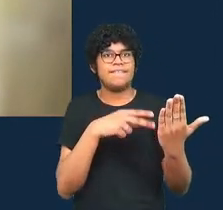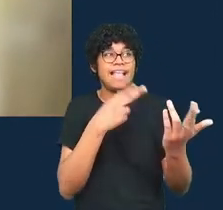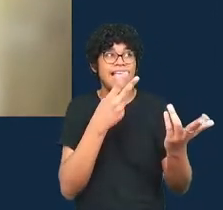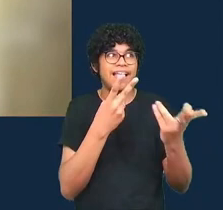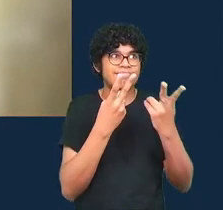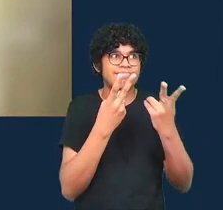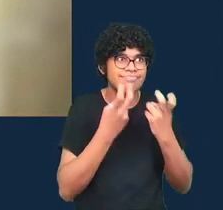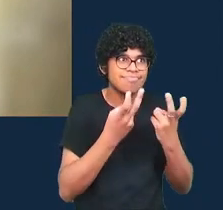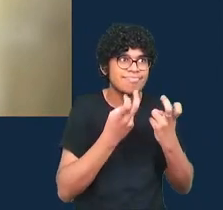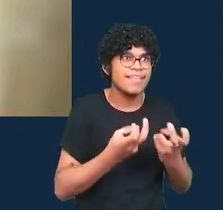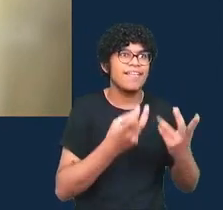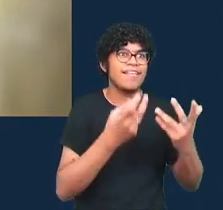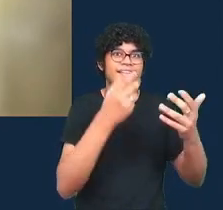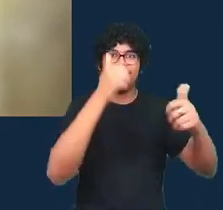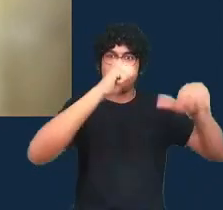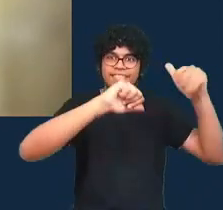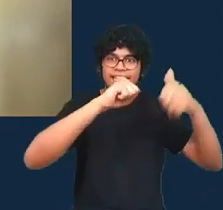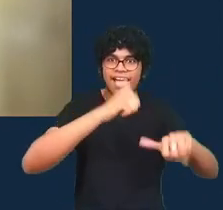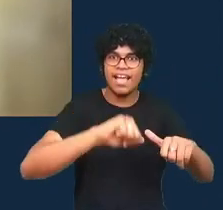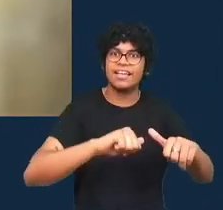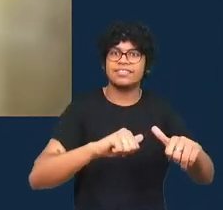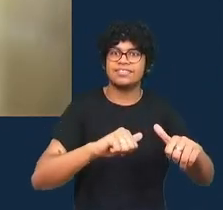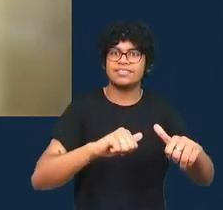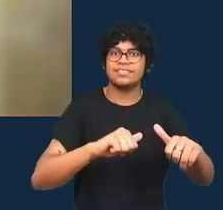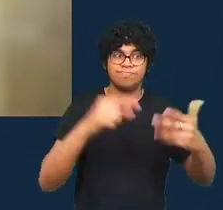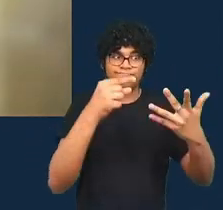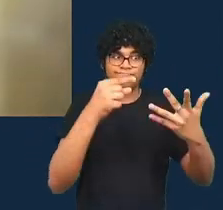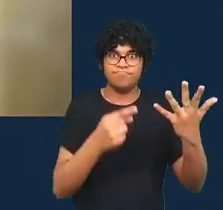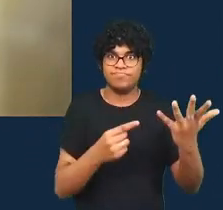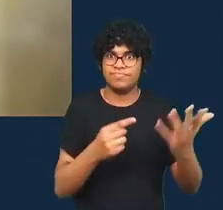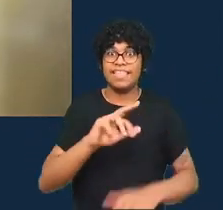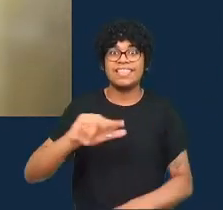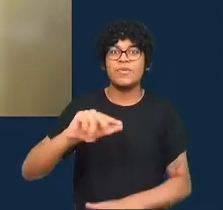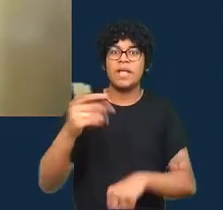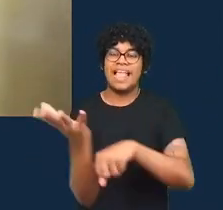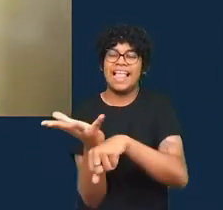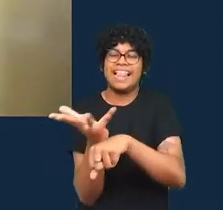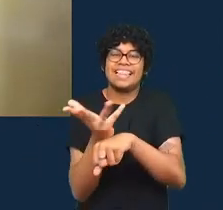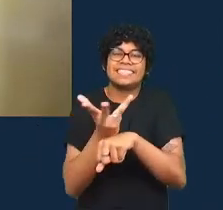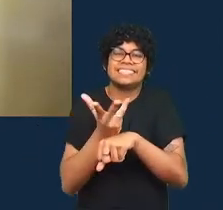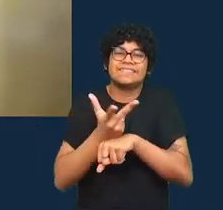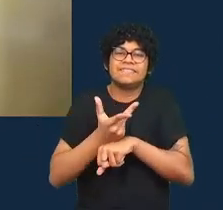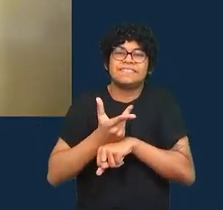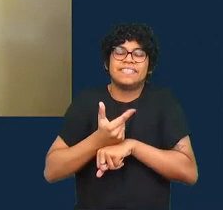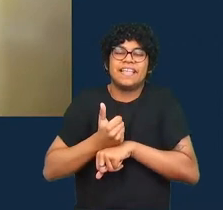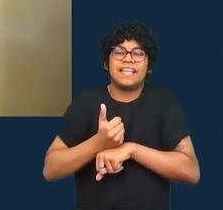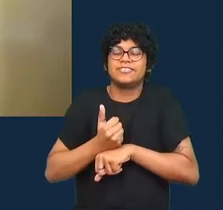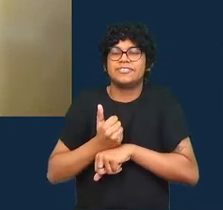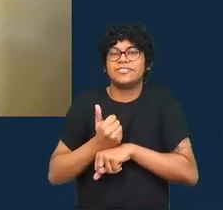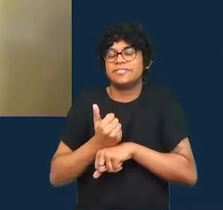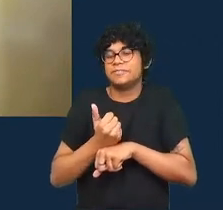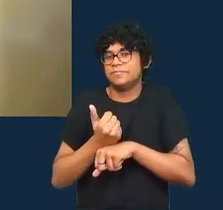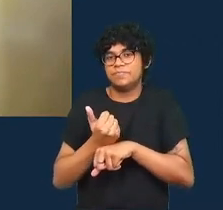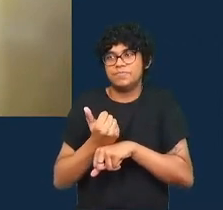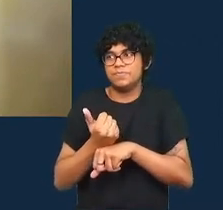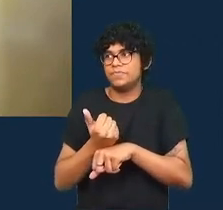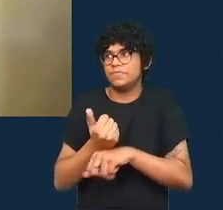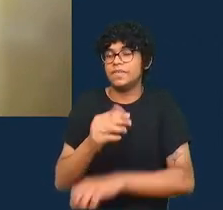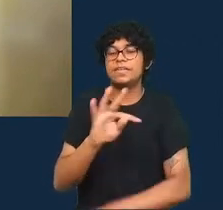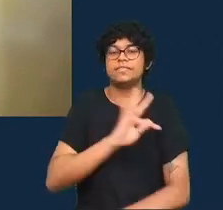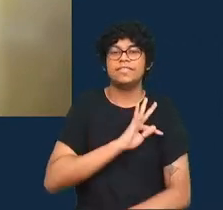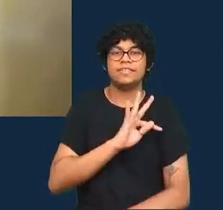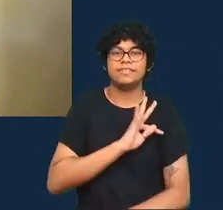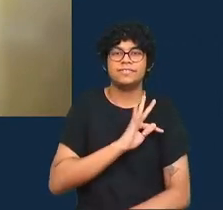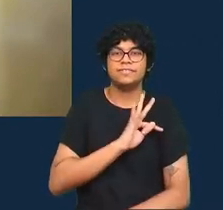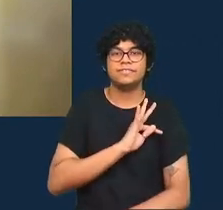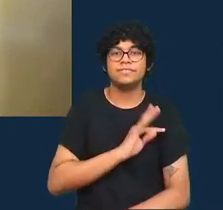não se trata apenas de habilidades técnicas por essa razão eu